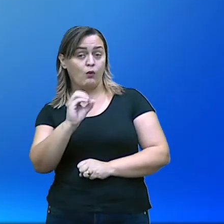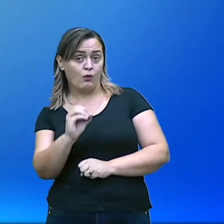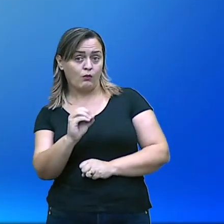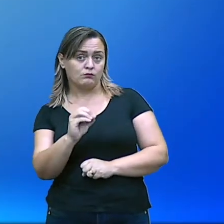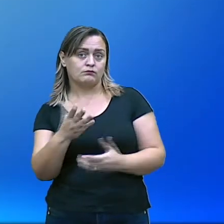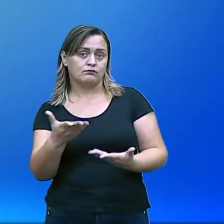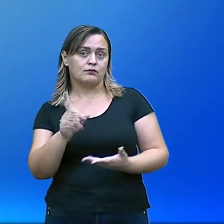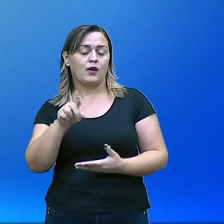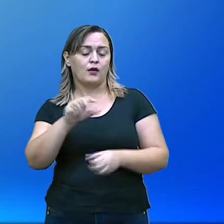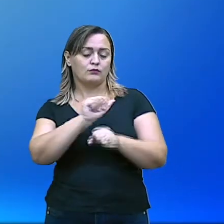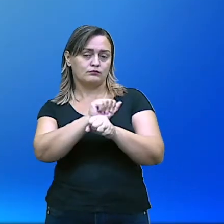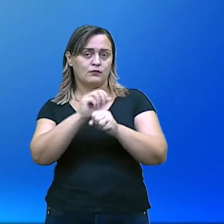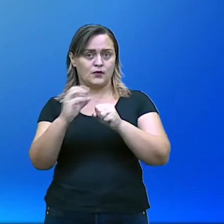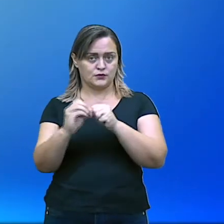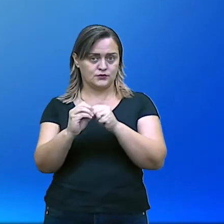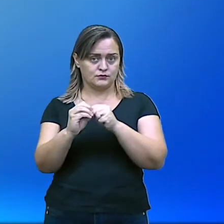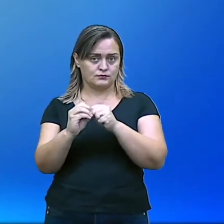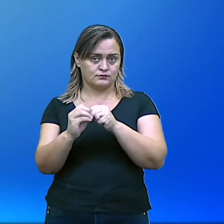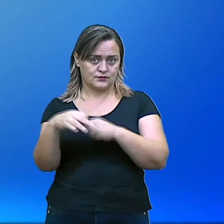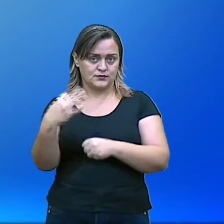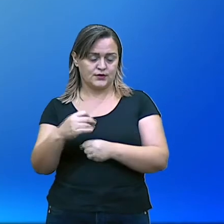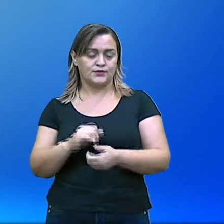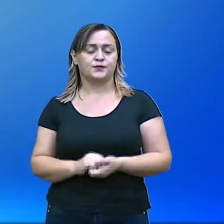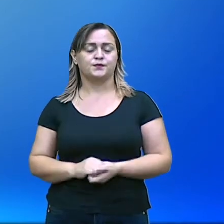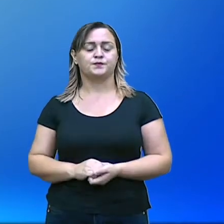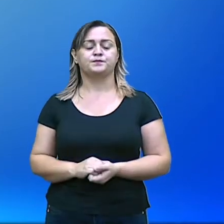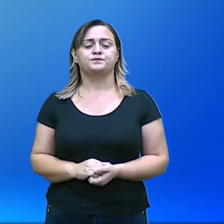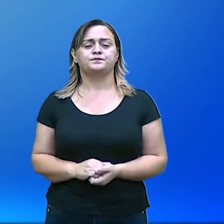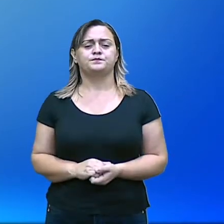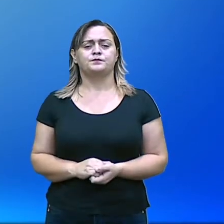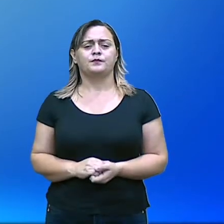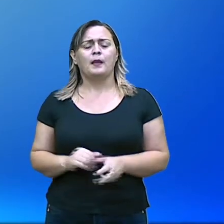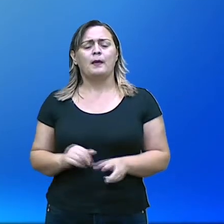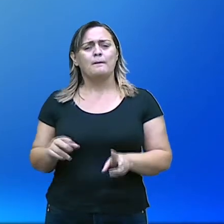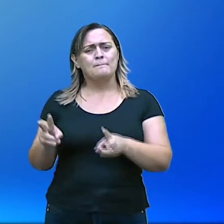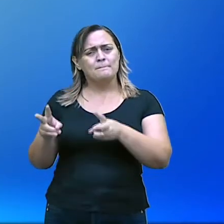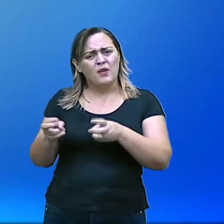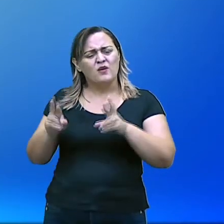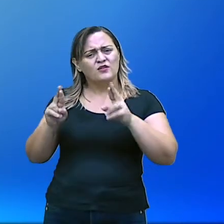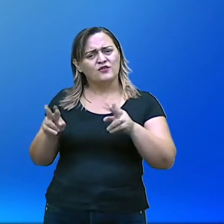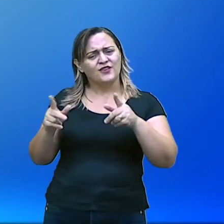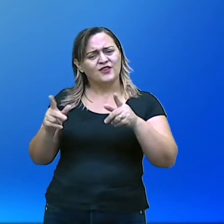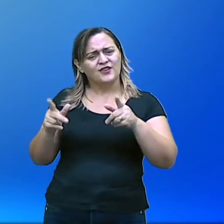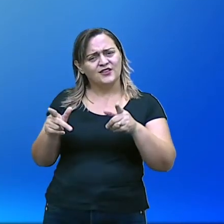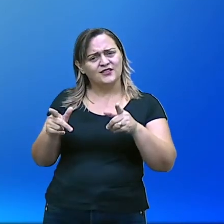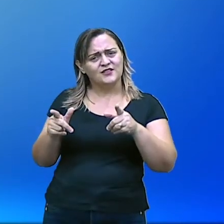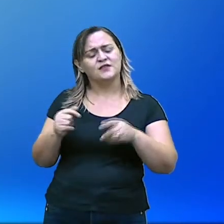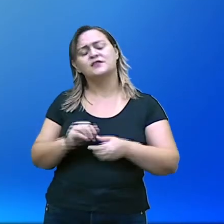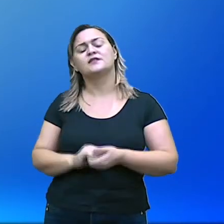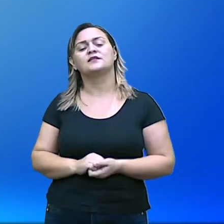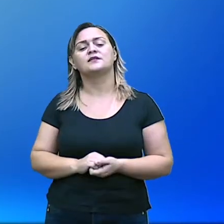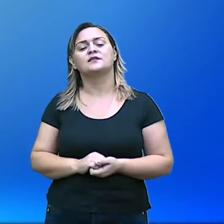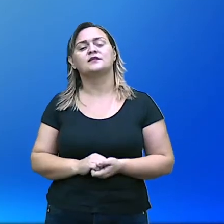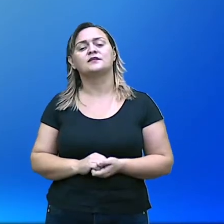Agora, percebeu a diferença, estudante? Quando é análise morfológica, recorra a quem?